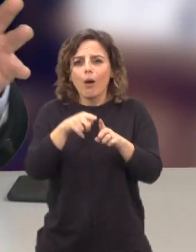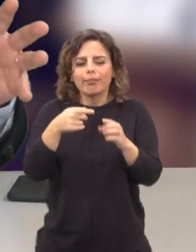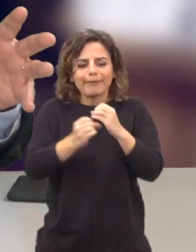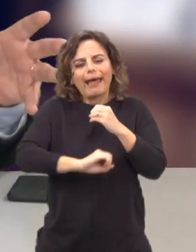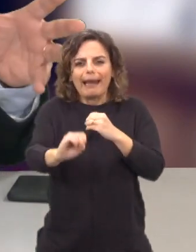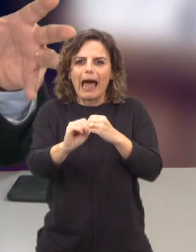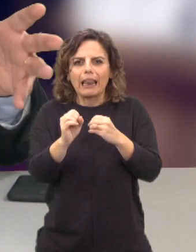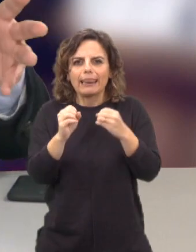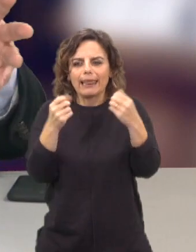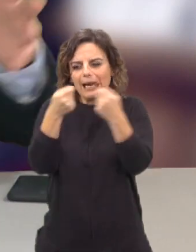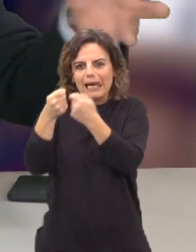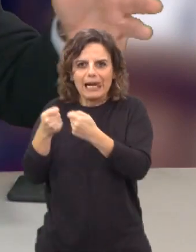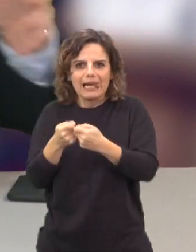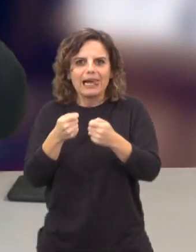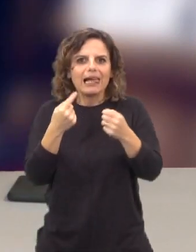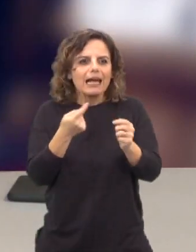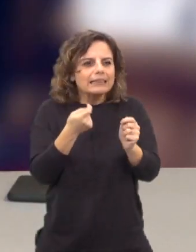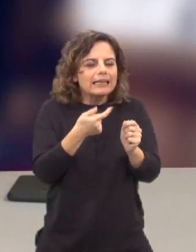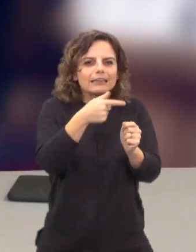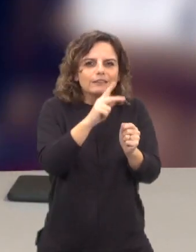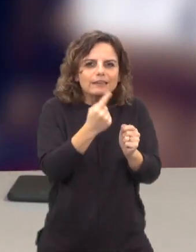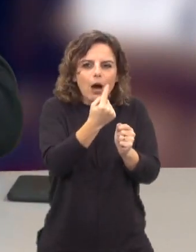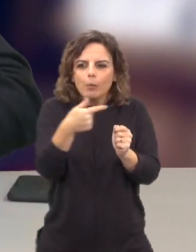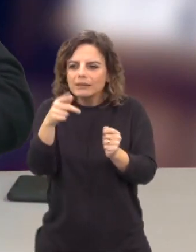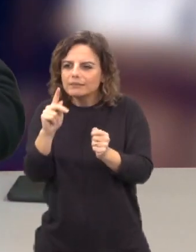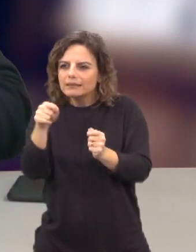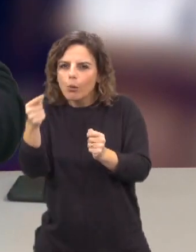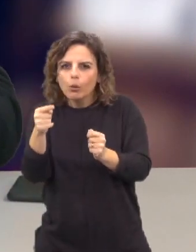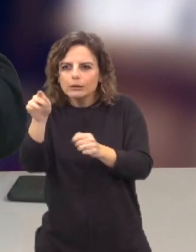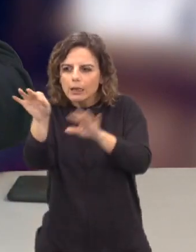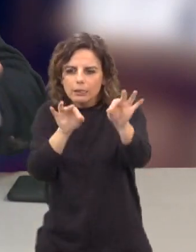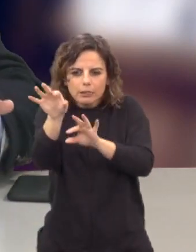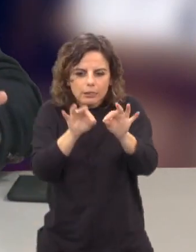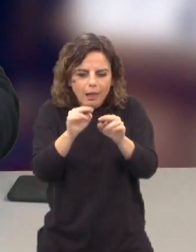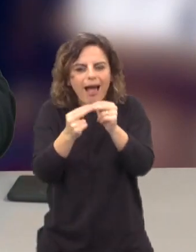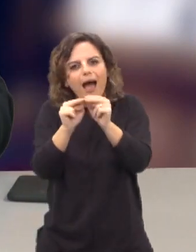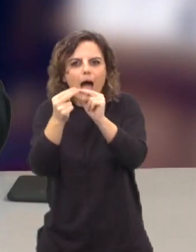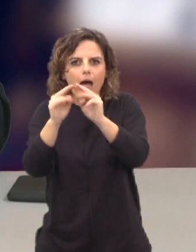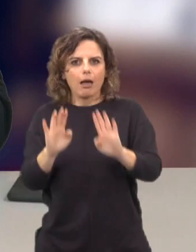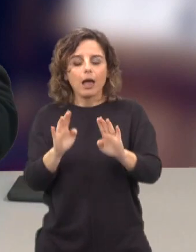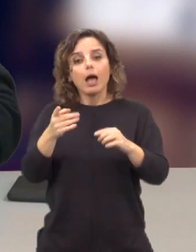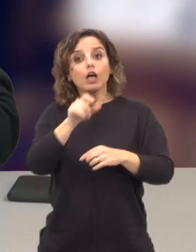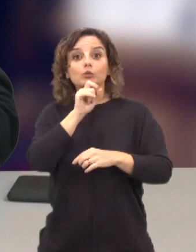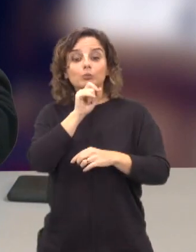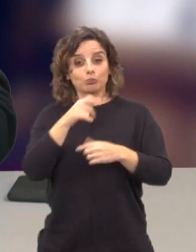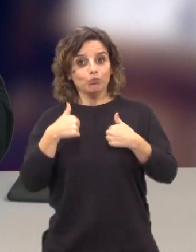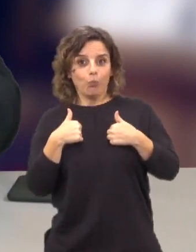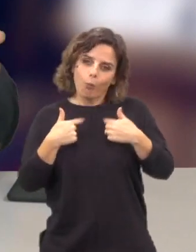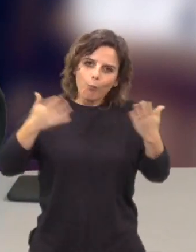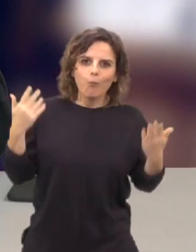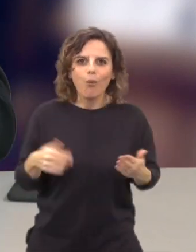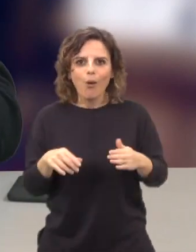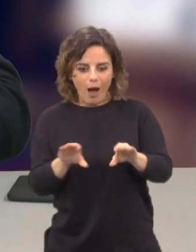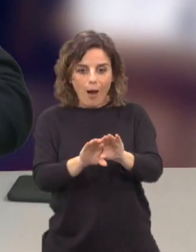nossa medida que terá fragmentos de uma televisão, outros fragmentos de outra. Vamos ver quando estamos disponíveis para ver. Pegamos na box